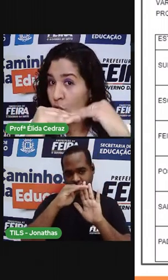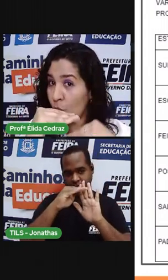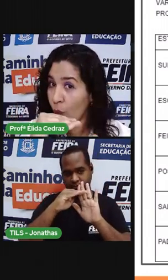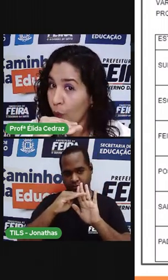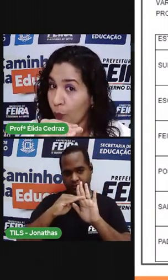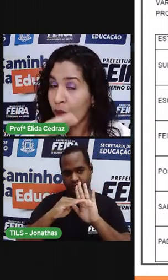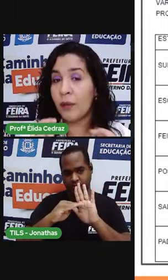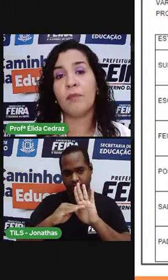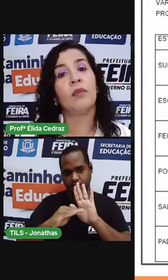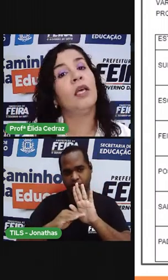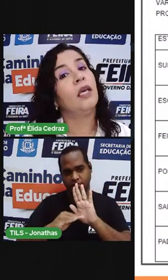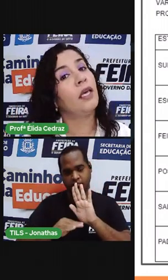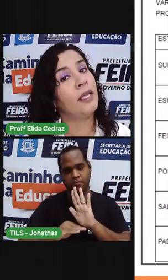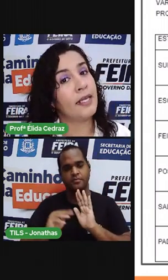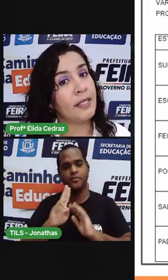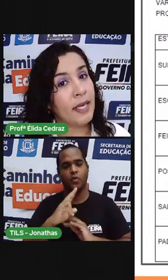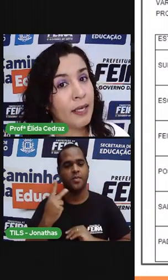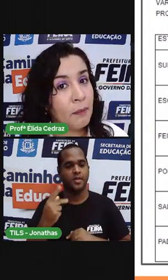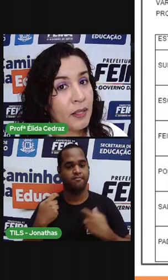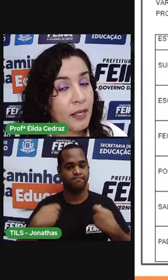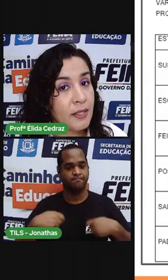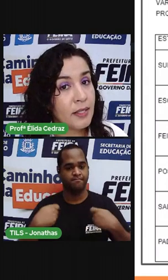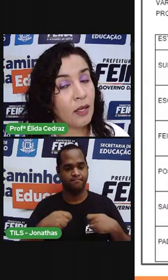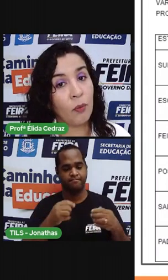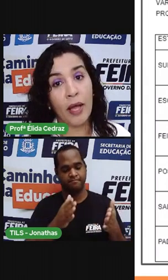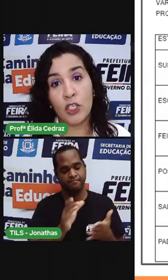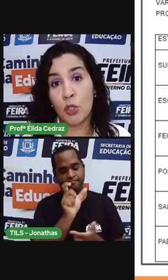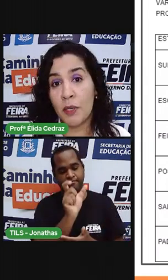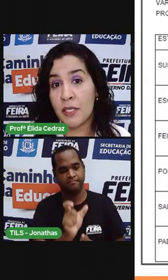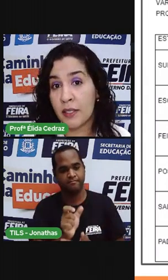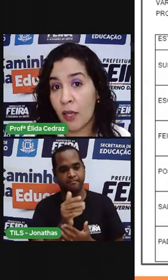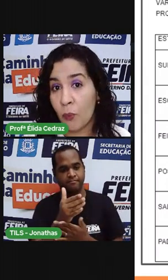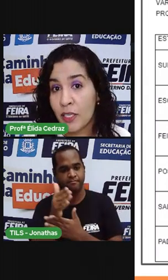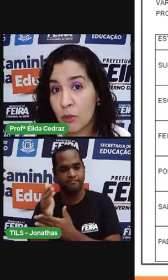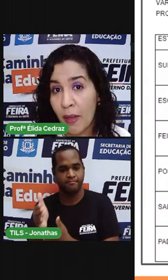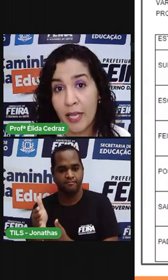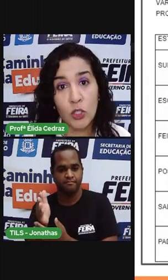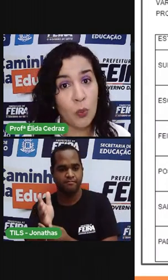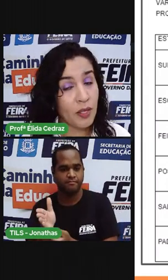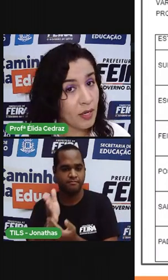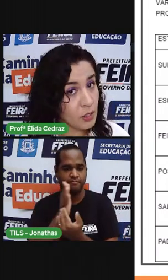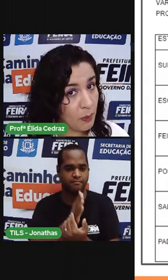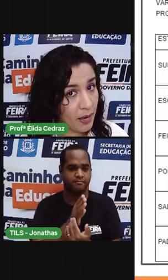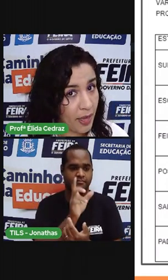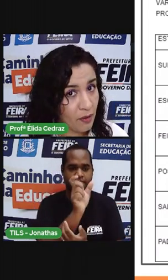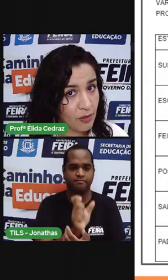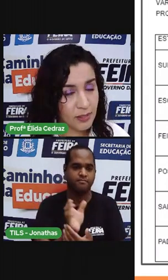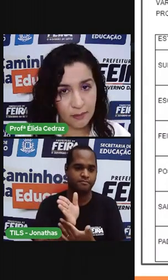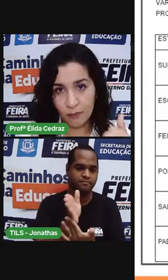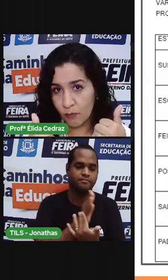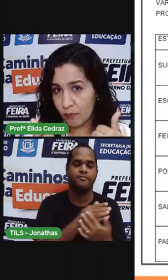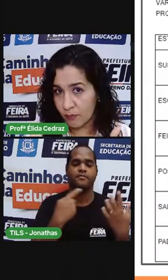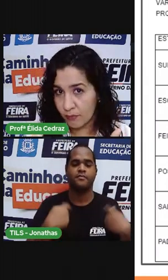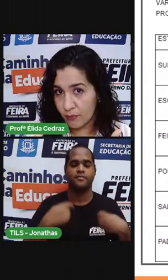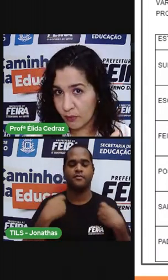de nome e da segmentação. A gente precisa ter um espaço entre as palavras.